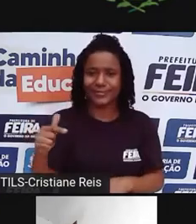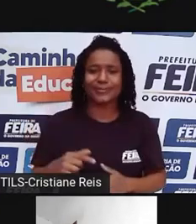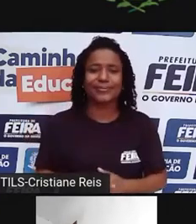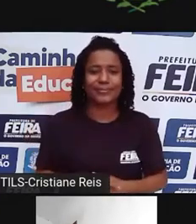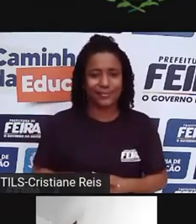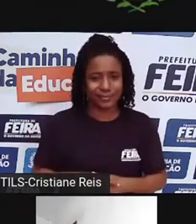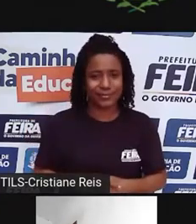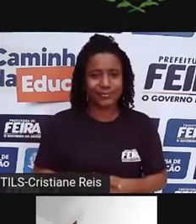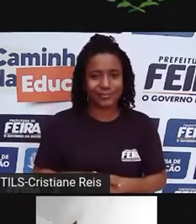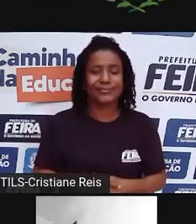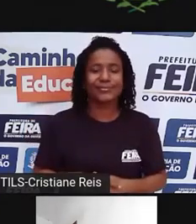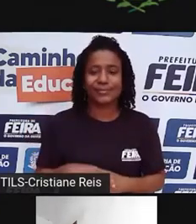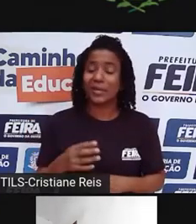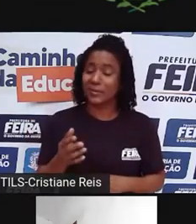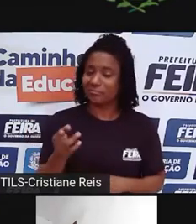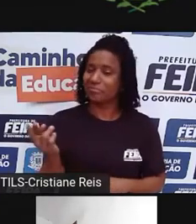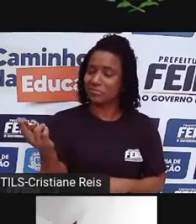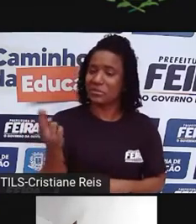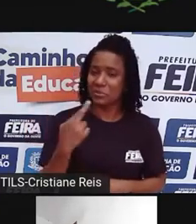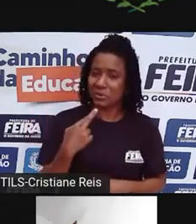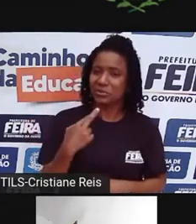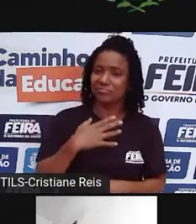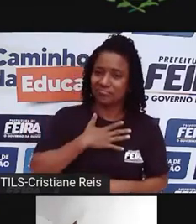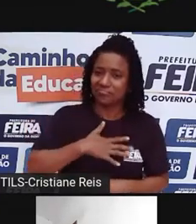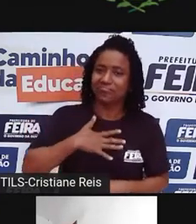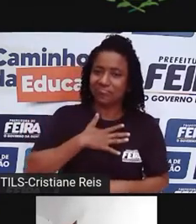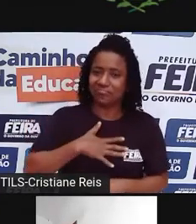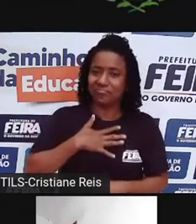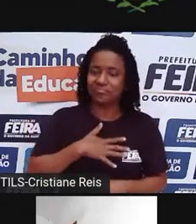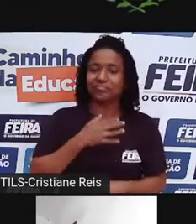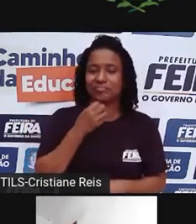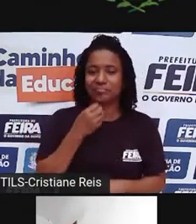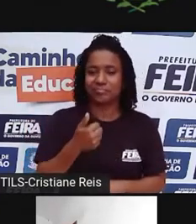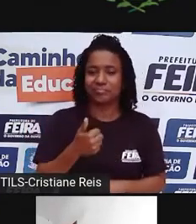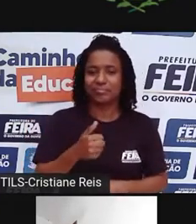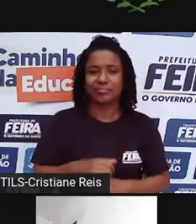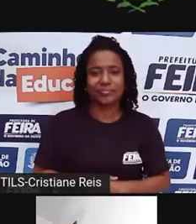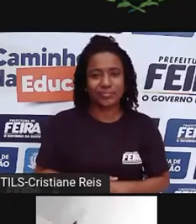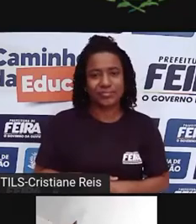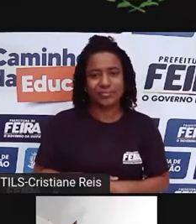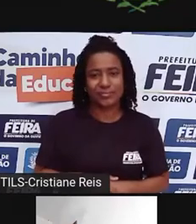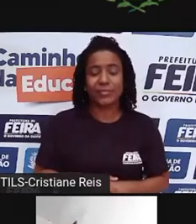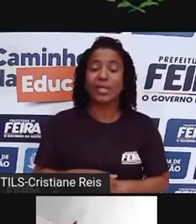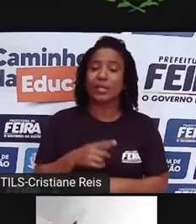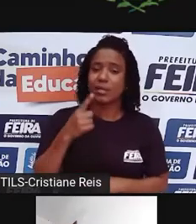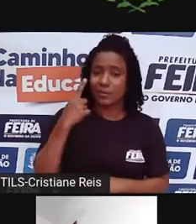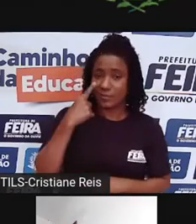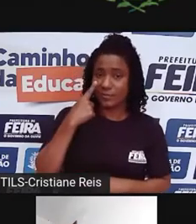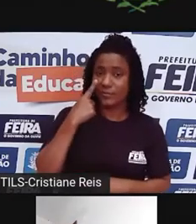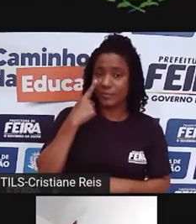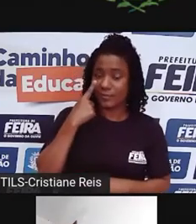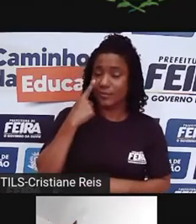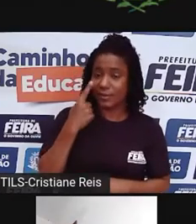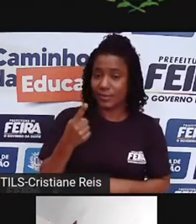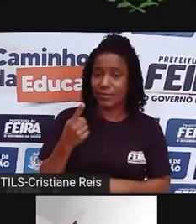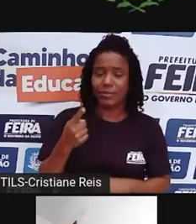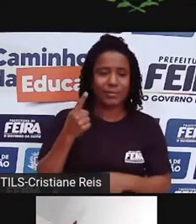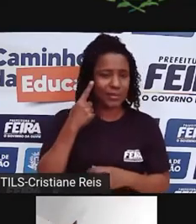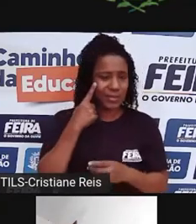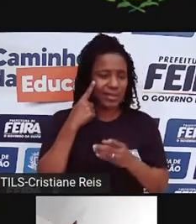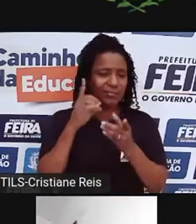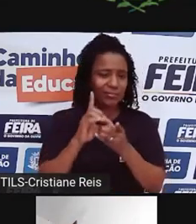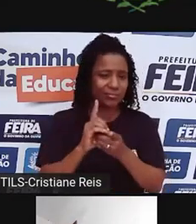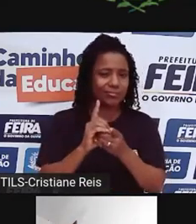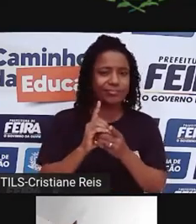adorei sua resposta. Pelo que eu entendi, então, a decolonialidade, ela está, a colonialidade, ela está no nosso dia a dia, ela está